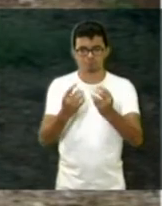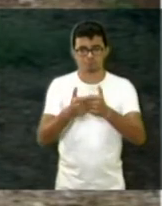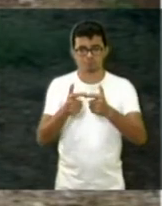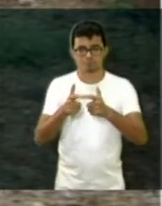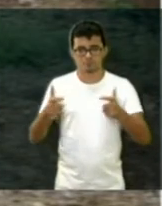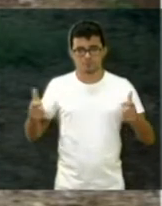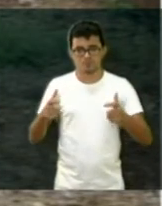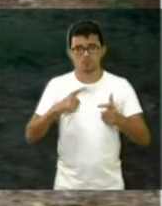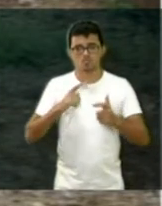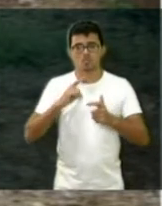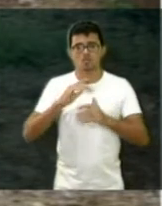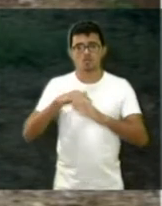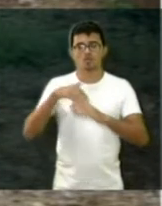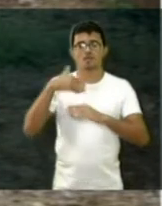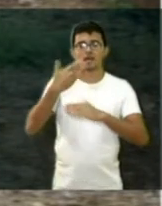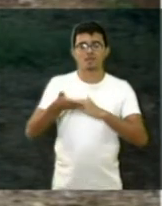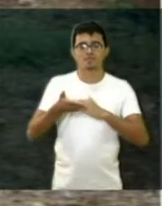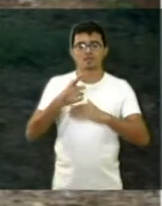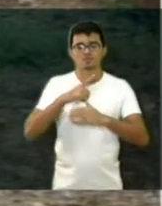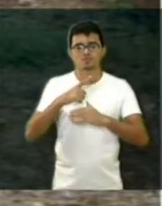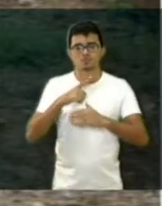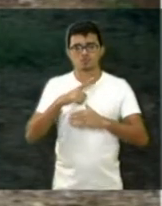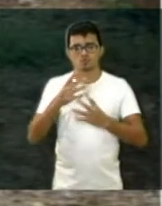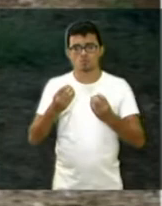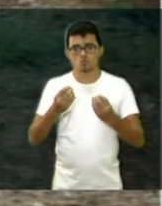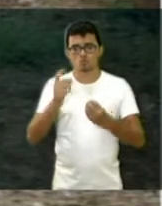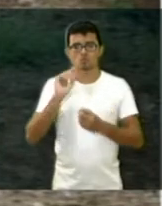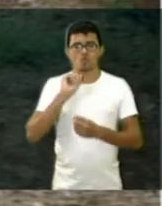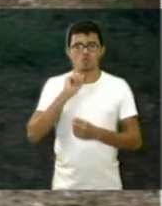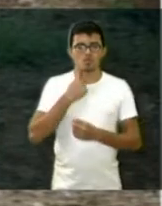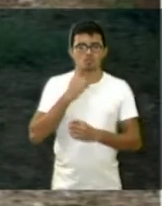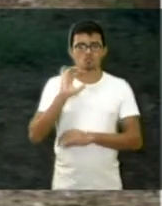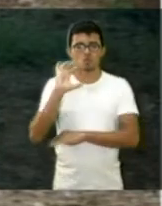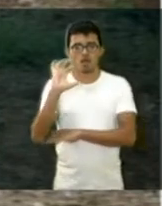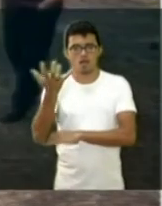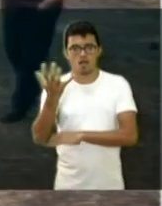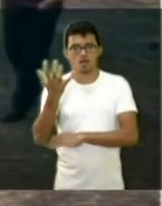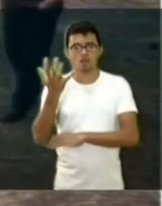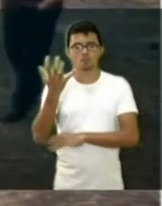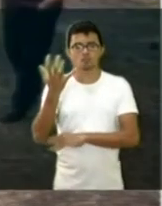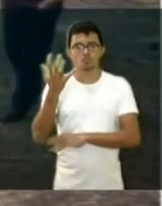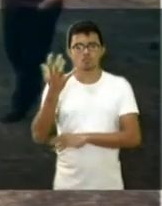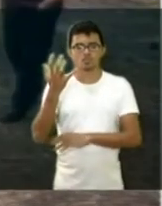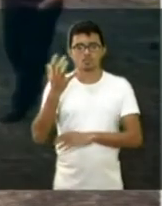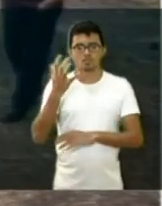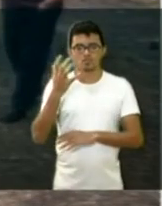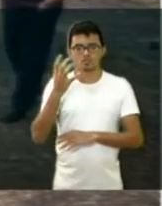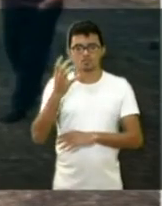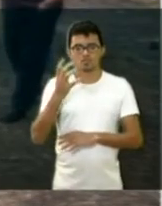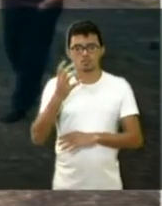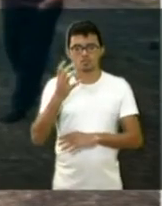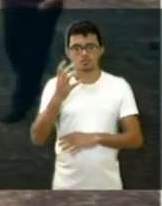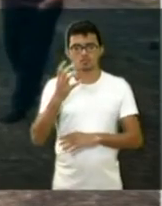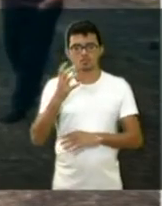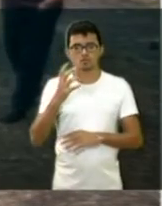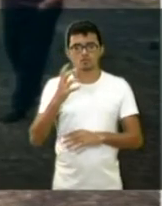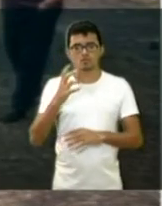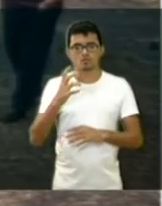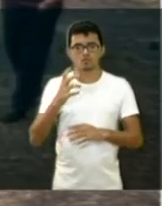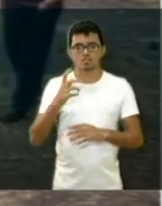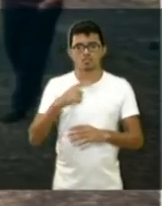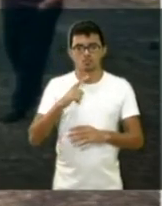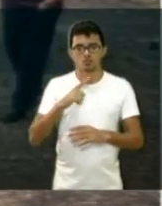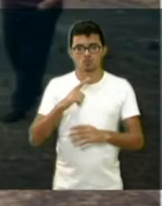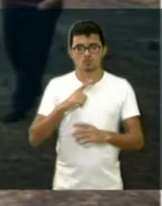vocês veem o cubro de lixo, de árvore, de galho, que ainda, Julianas, os carroceiros estão